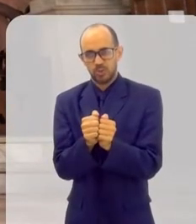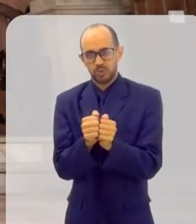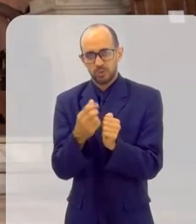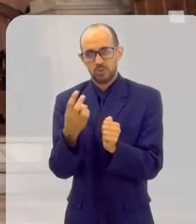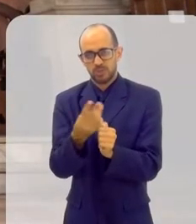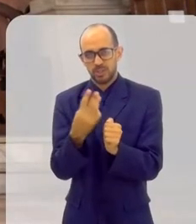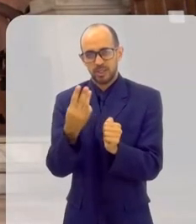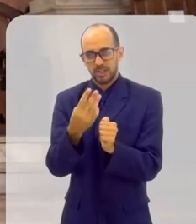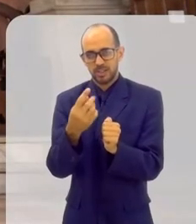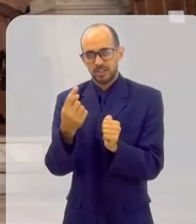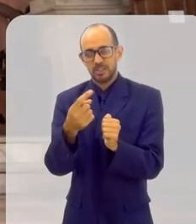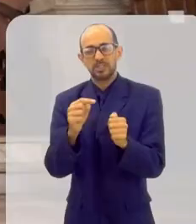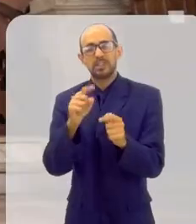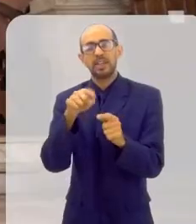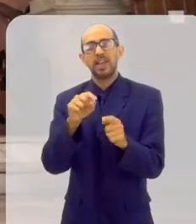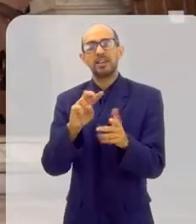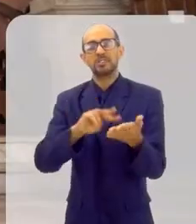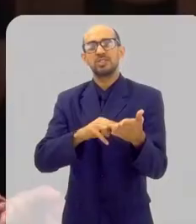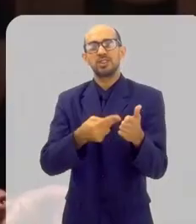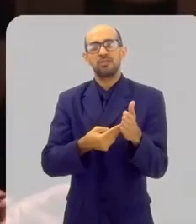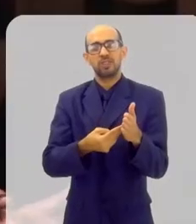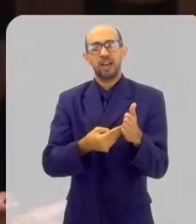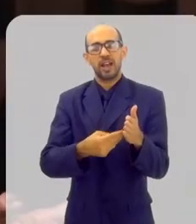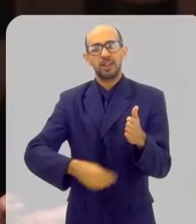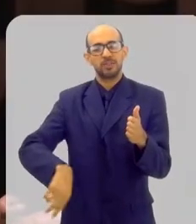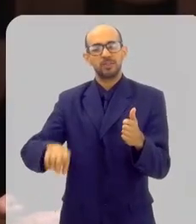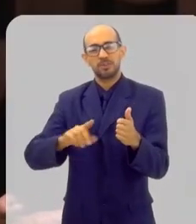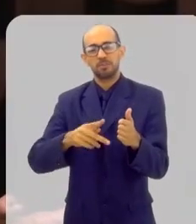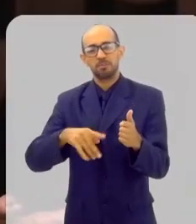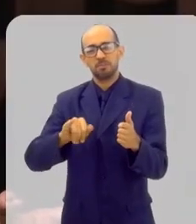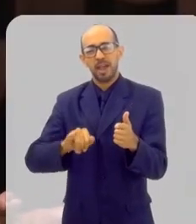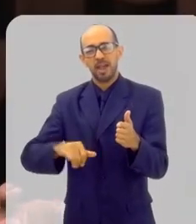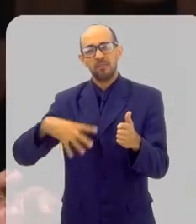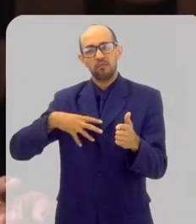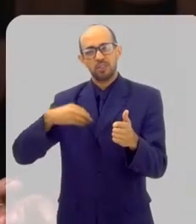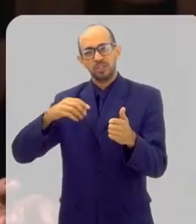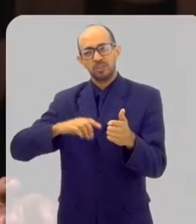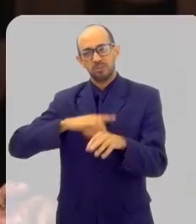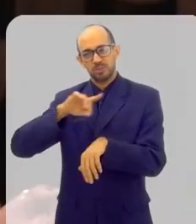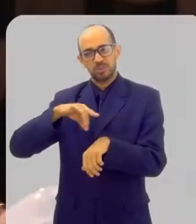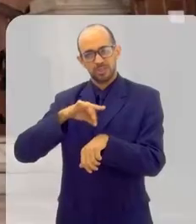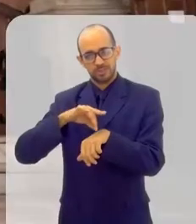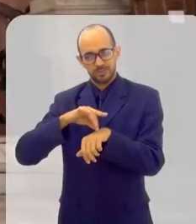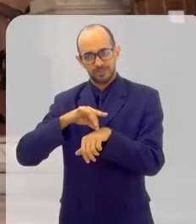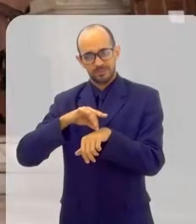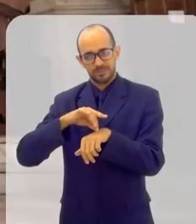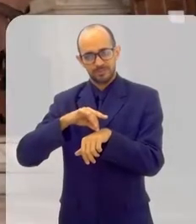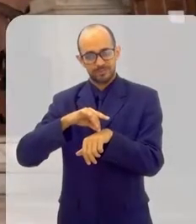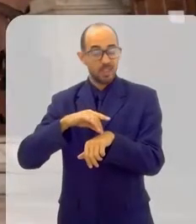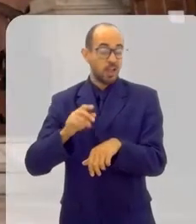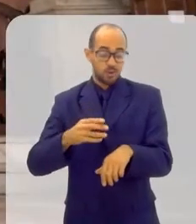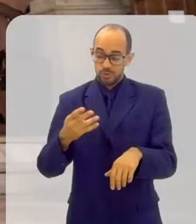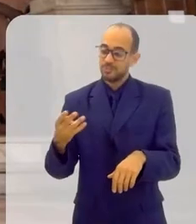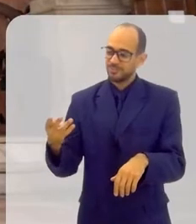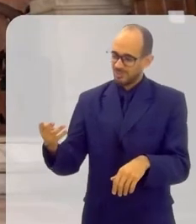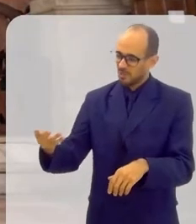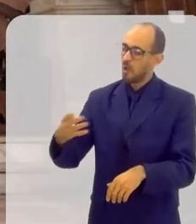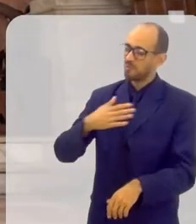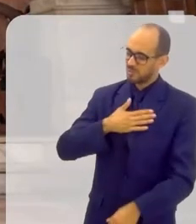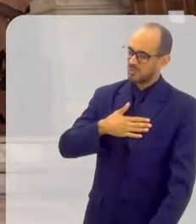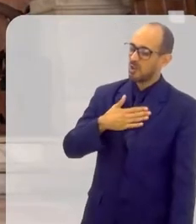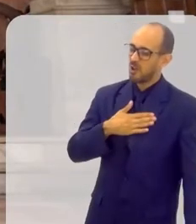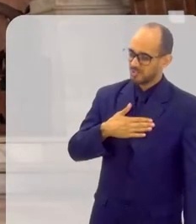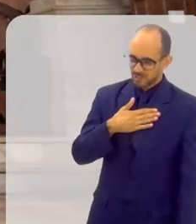simbolizando três, que simbolizam a Santíssima Trindade. Estou achando tudo lindo, mas vamos lá. Os noivos gostam muito da